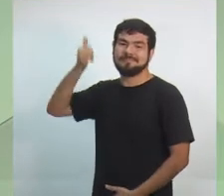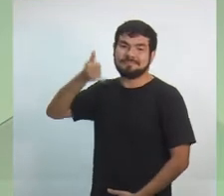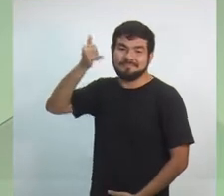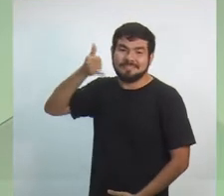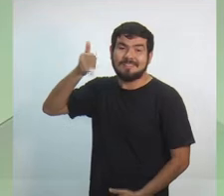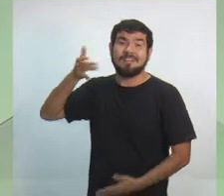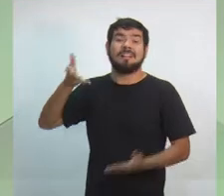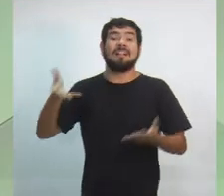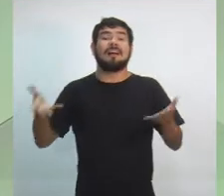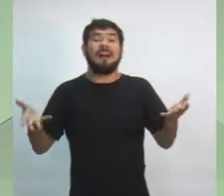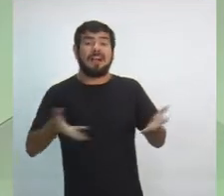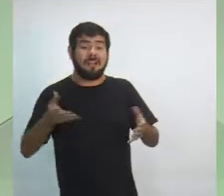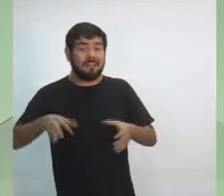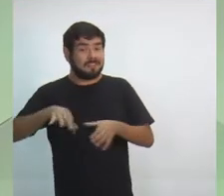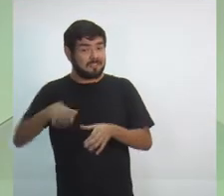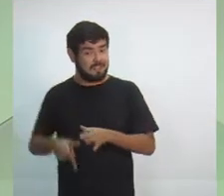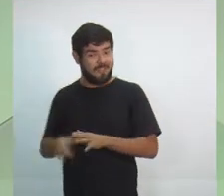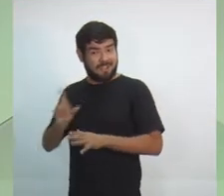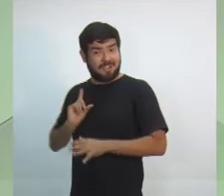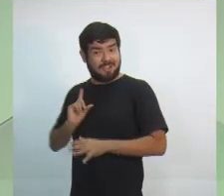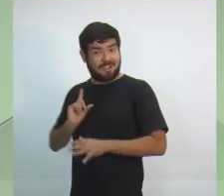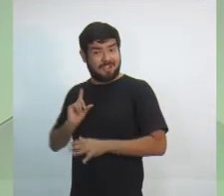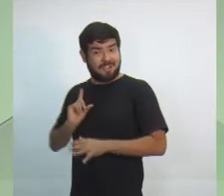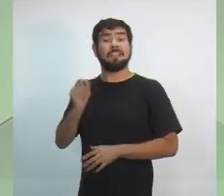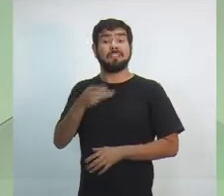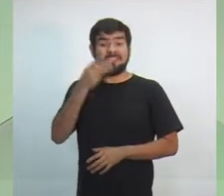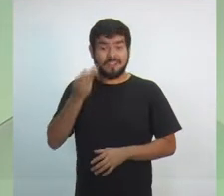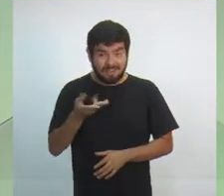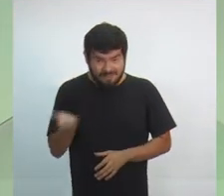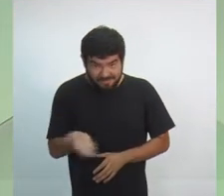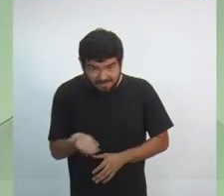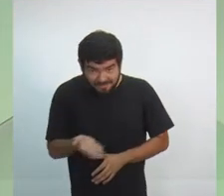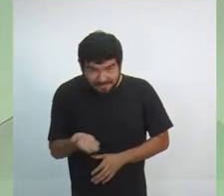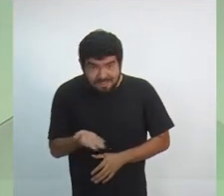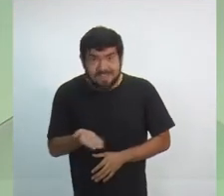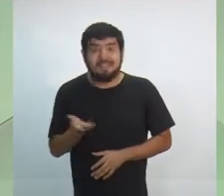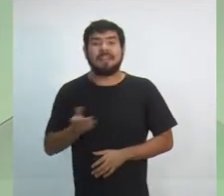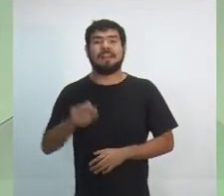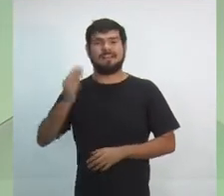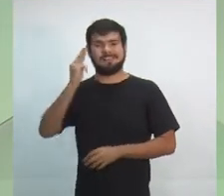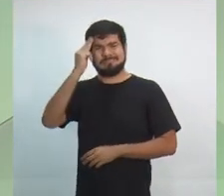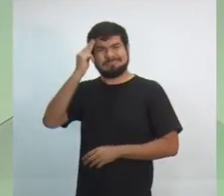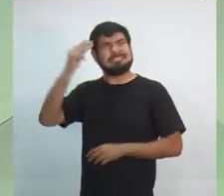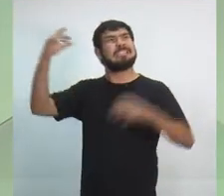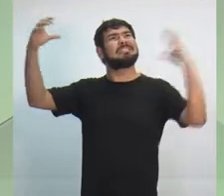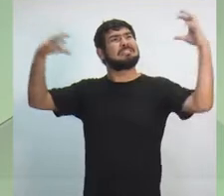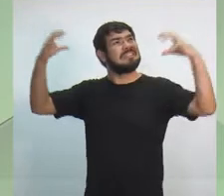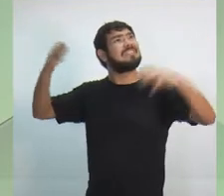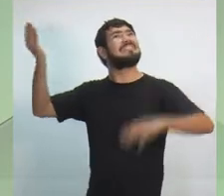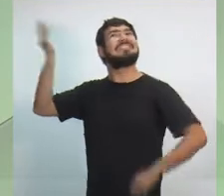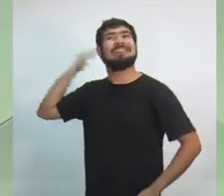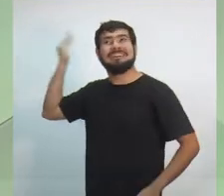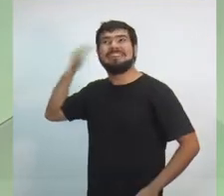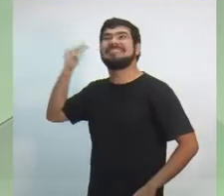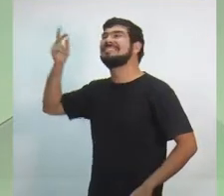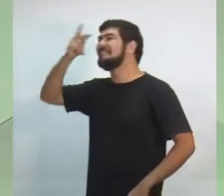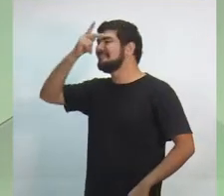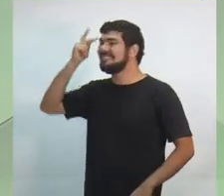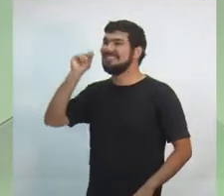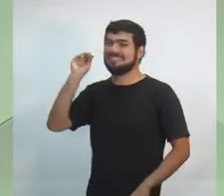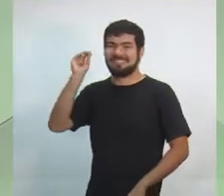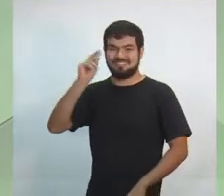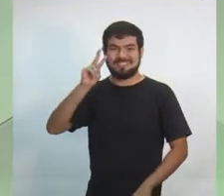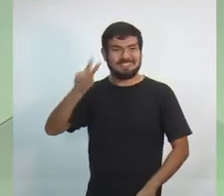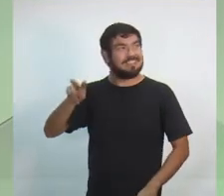ordem de sorteio, quem fala é o candidato Omar Aziz, do PSD. Está chovendo forte lá fora, o pessoal que está acompanhando a gente.